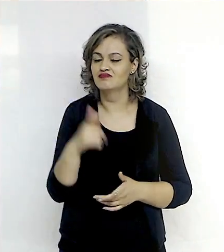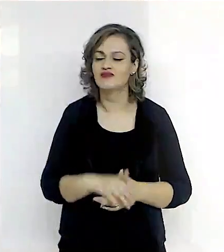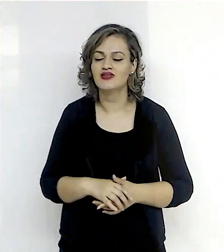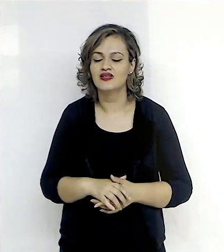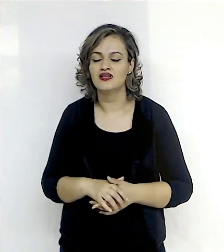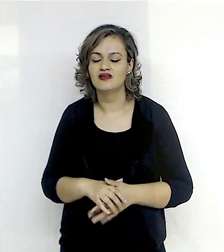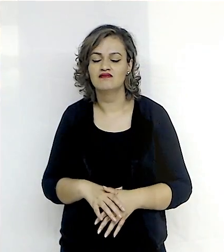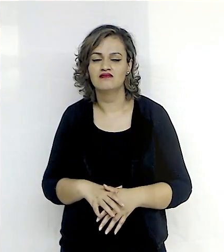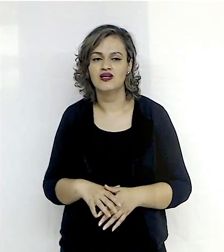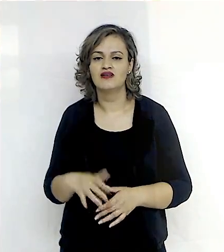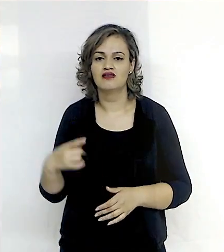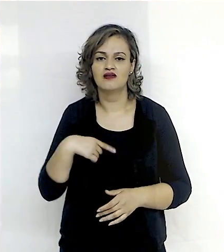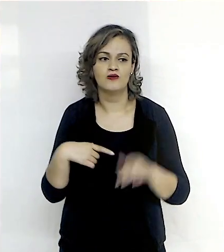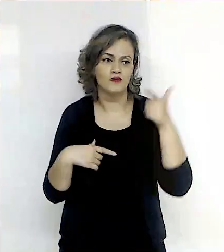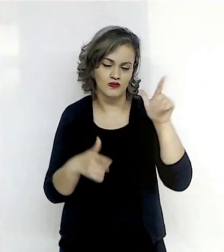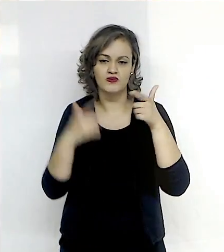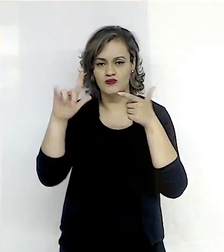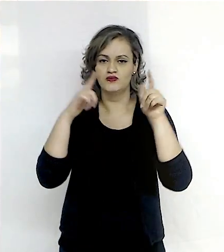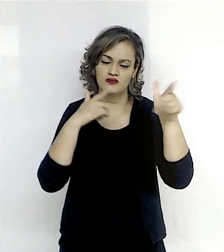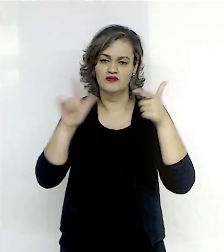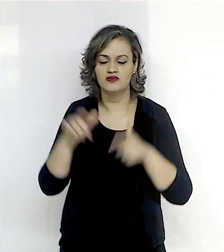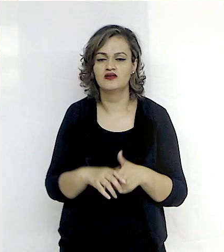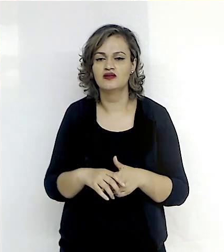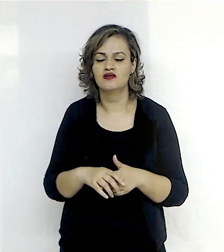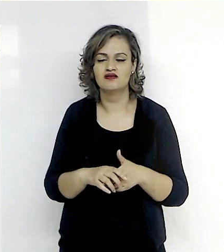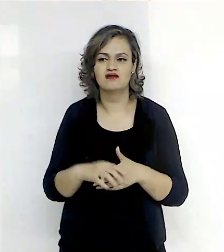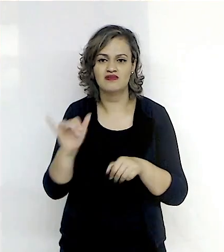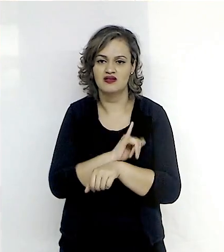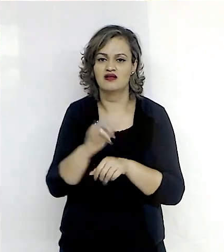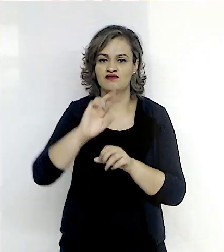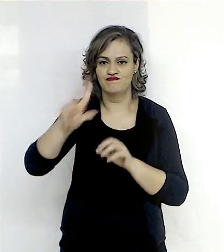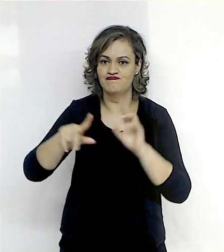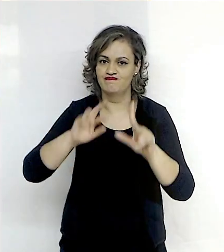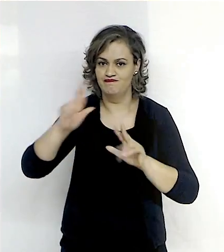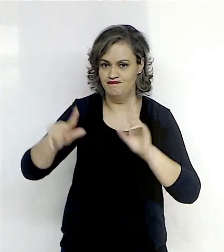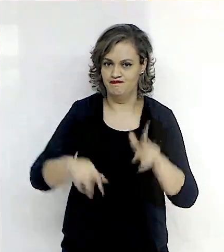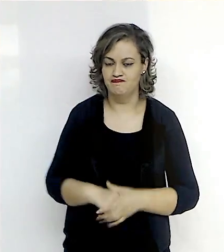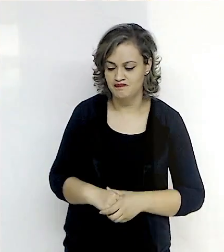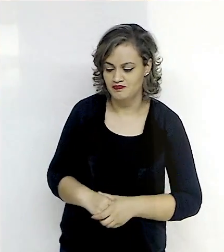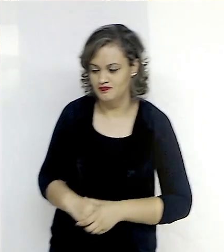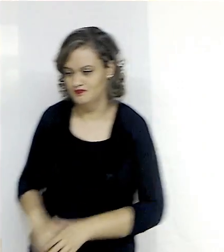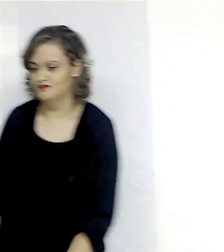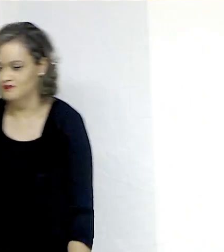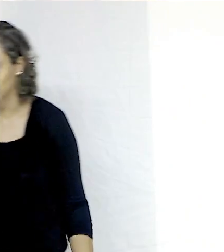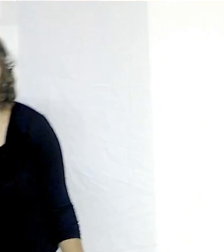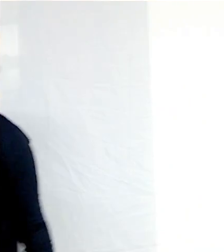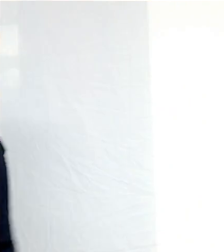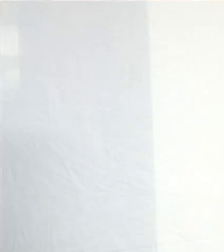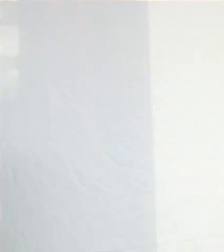linha. São diferentes linhas de ação e eu diria que é uma